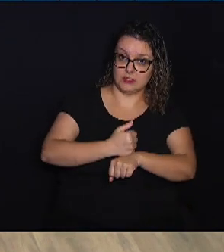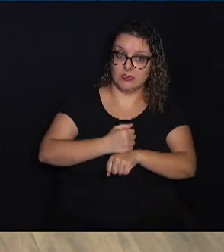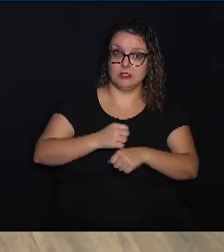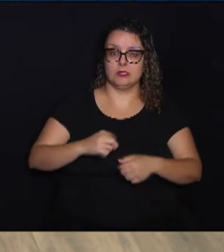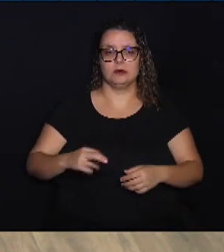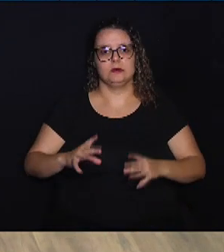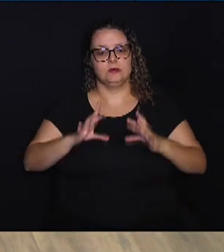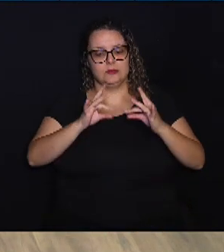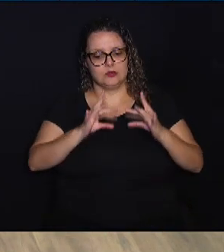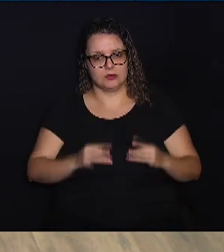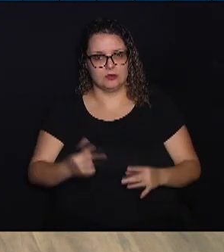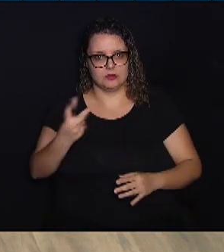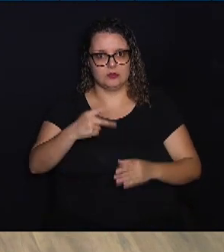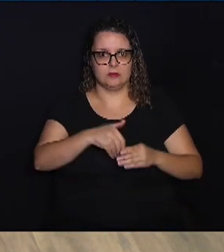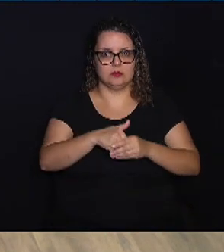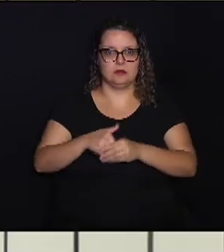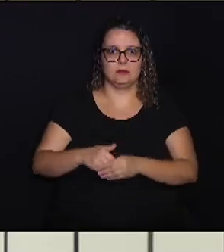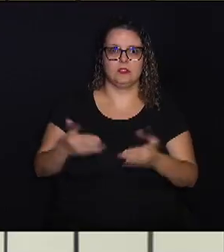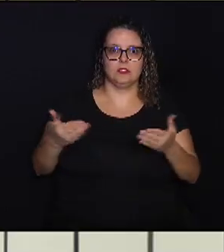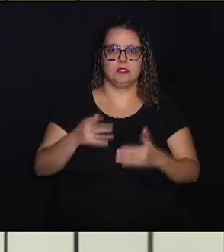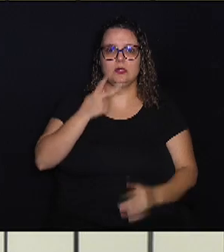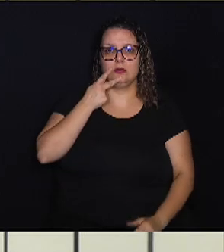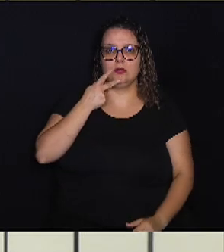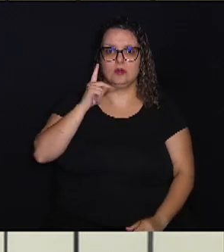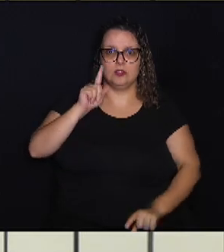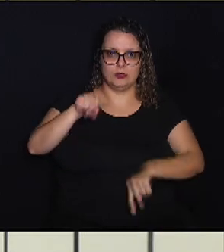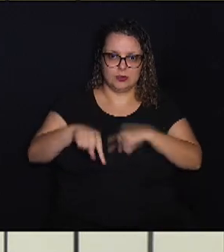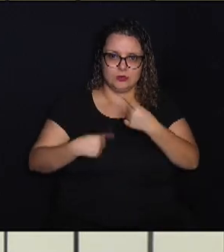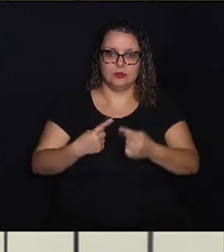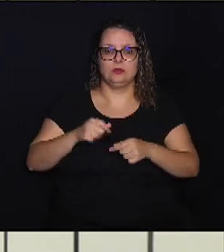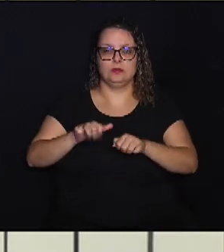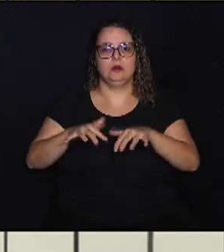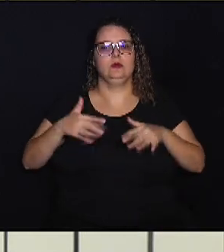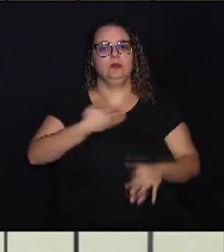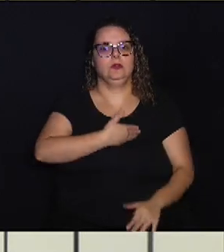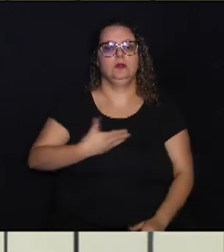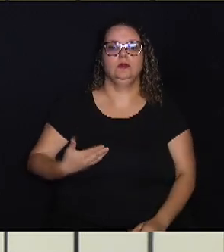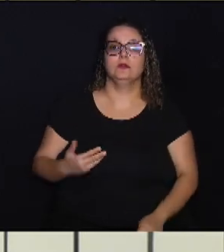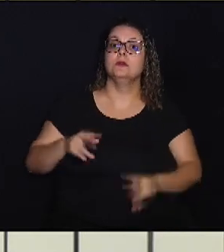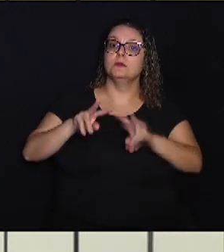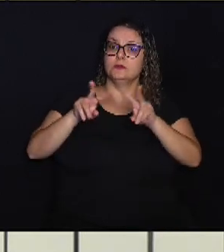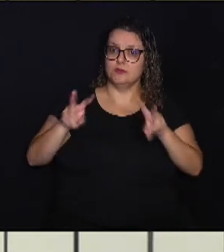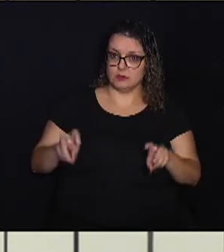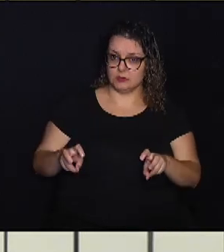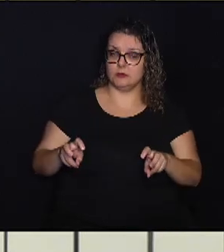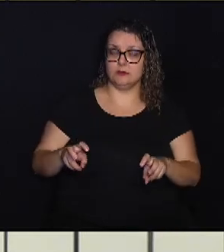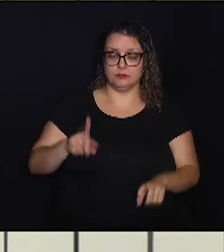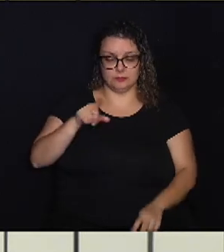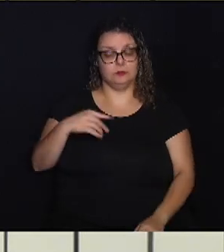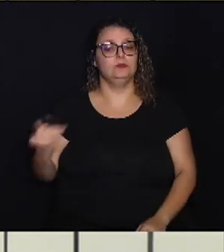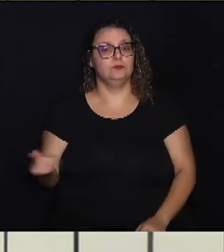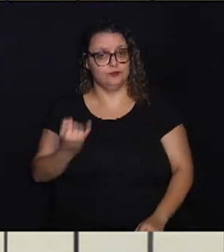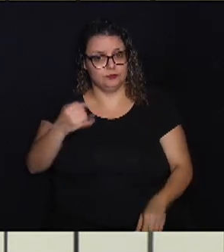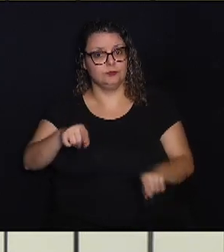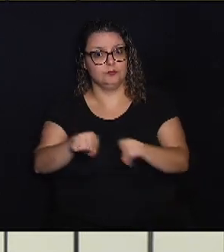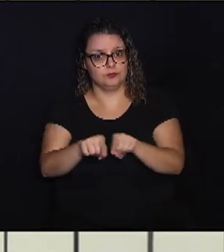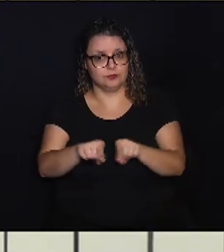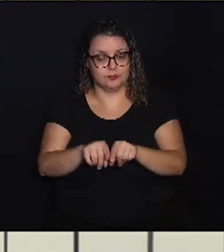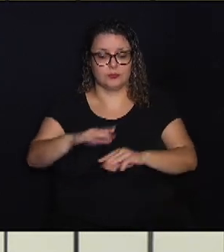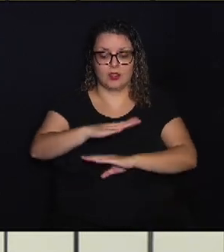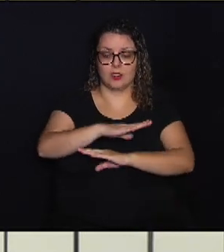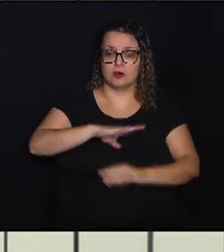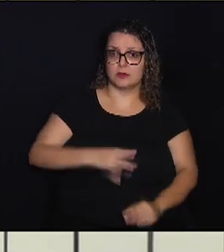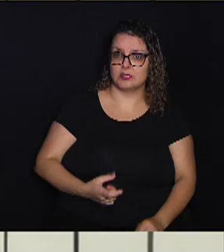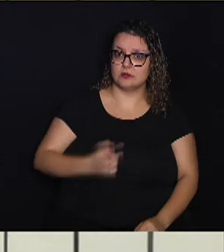mérito. Agora a gente fala de uma outra audiência pública, de um assunto muito importante também. Porque a Câmara de